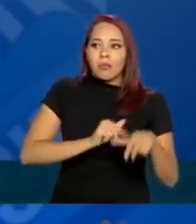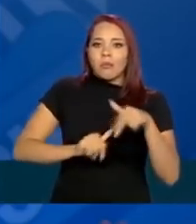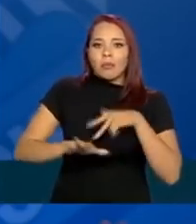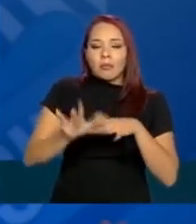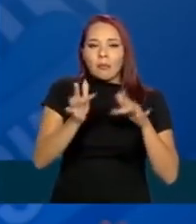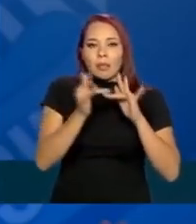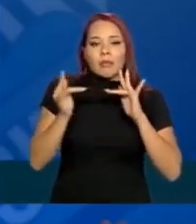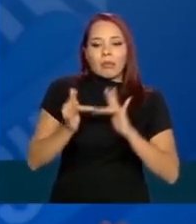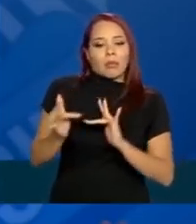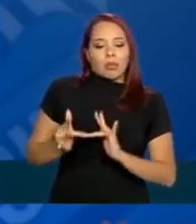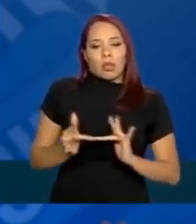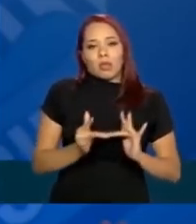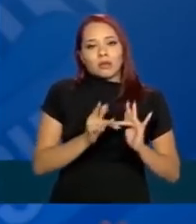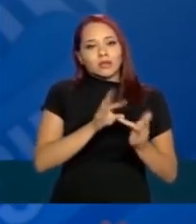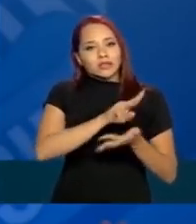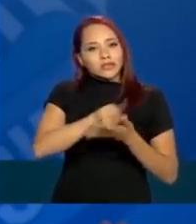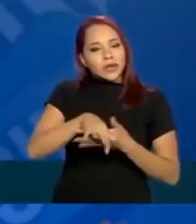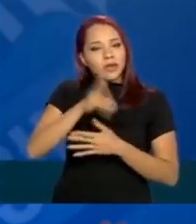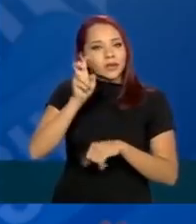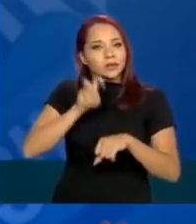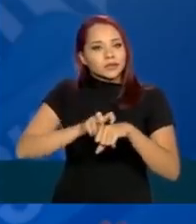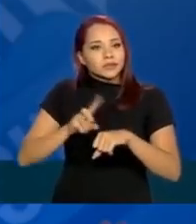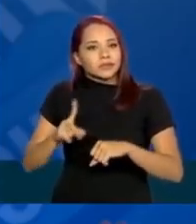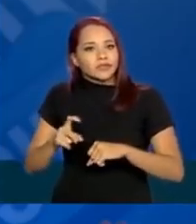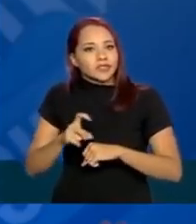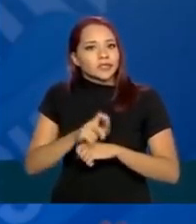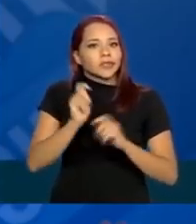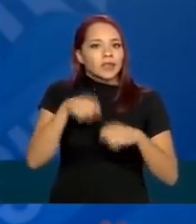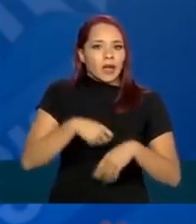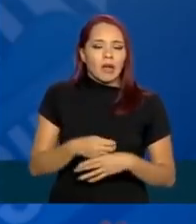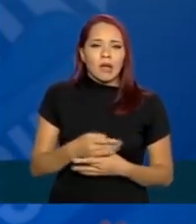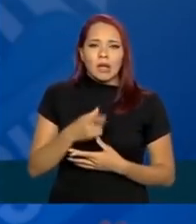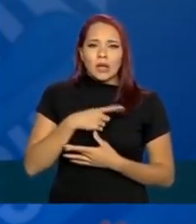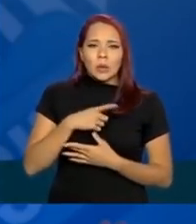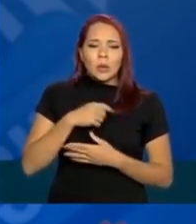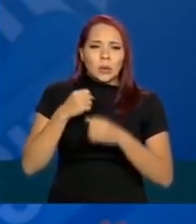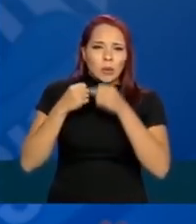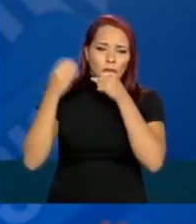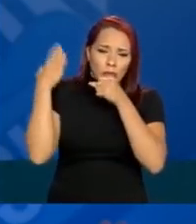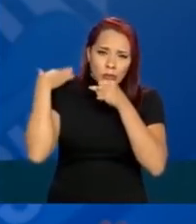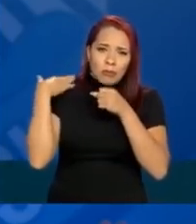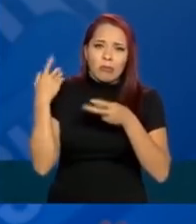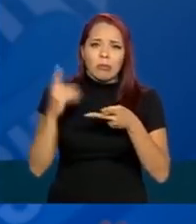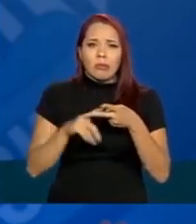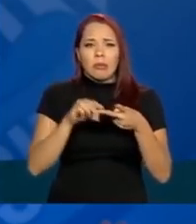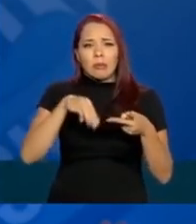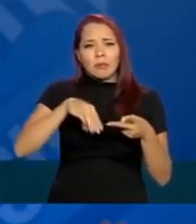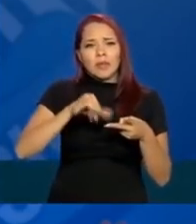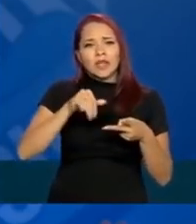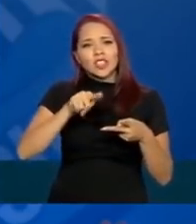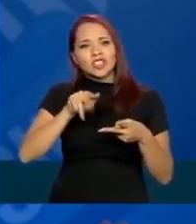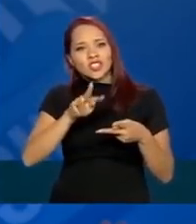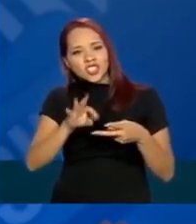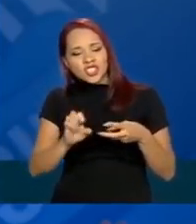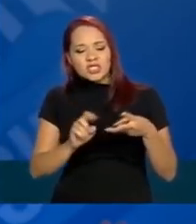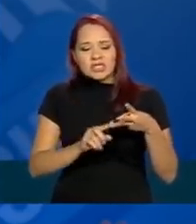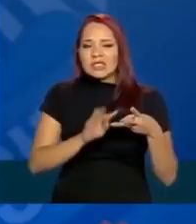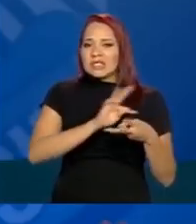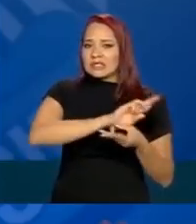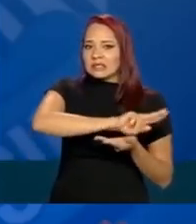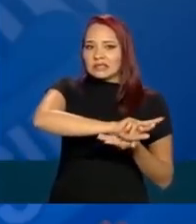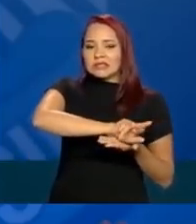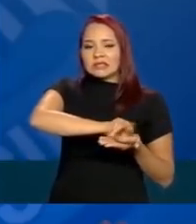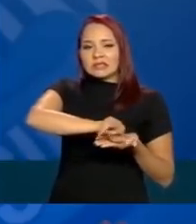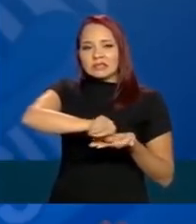infectividade que vocês possam imaginar, com cepas de tuberculose resistente, com meningite, com tudo que